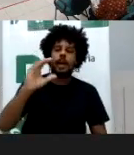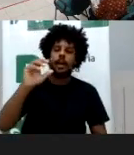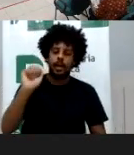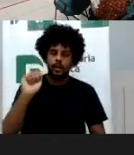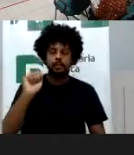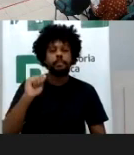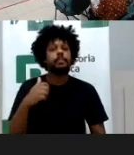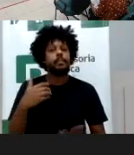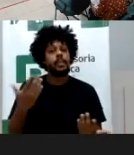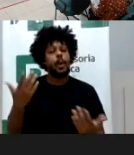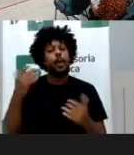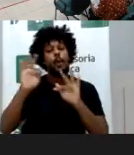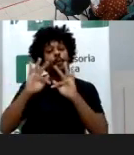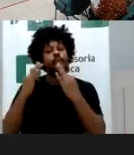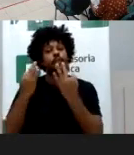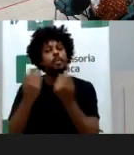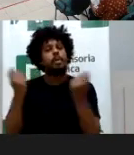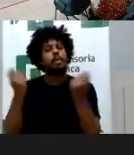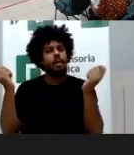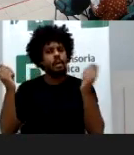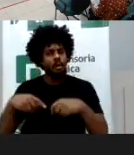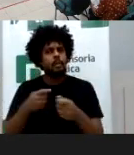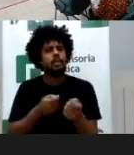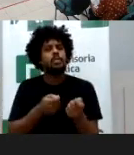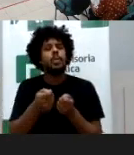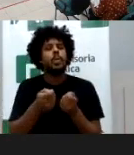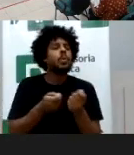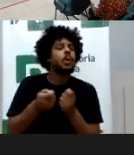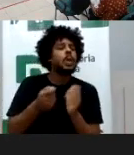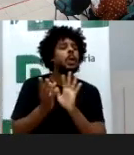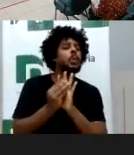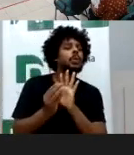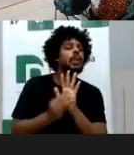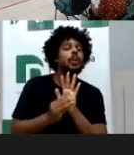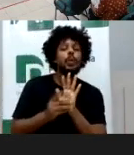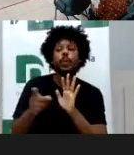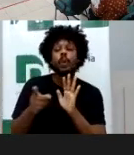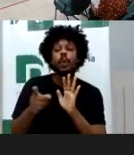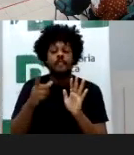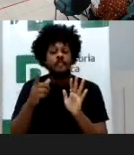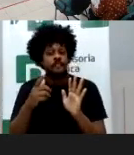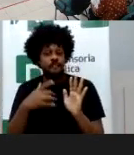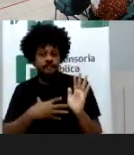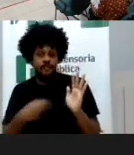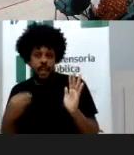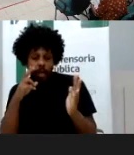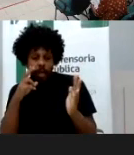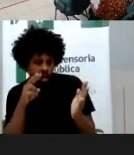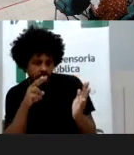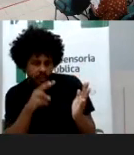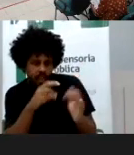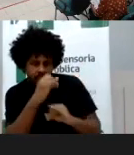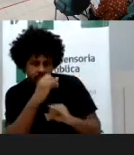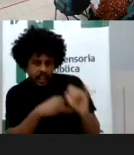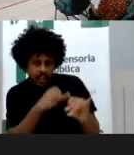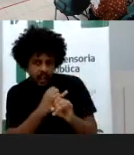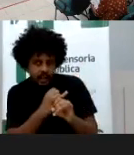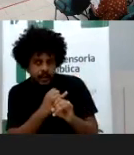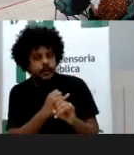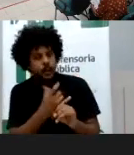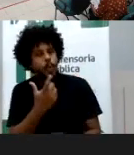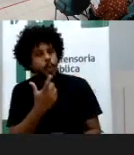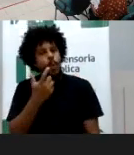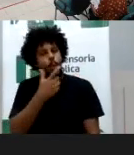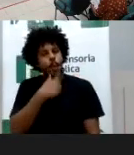verdade, de exercer controle sobre o conteúdo do que os seus filhos consomem, veem, etc., na internet. A internet não pode